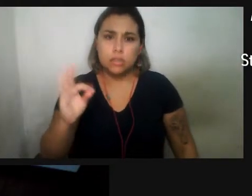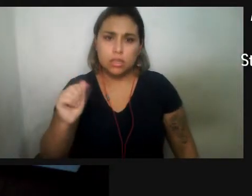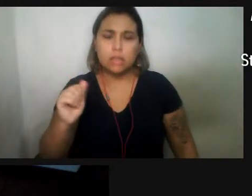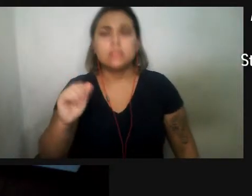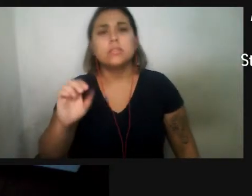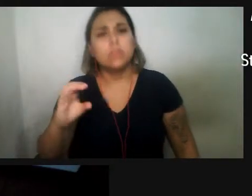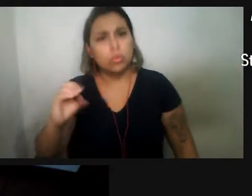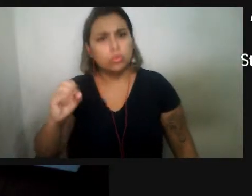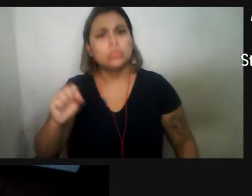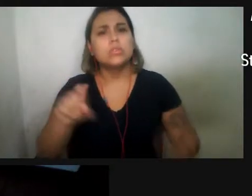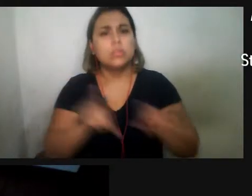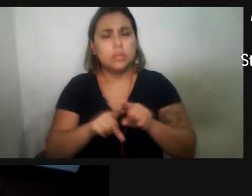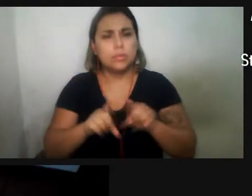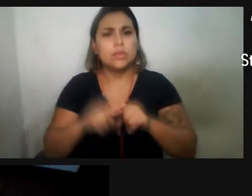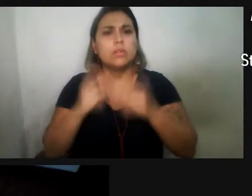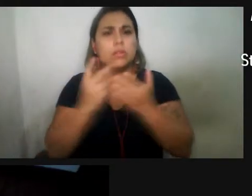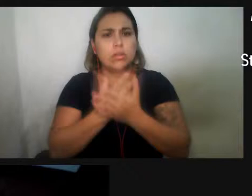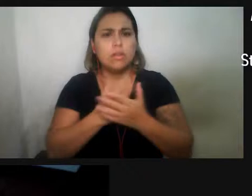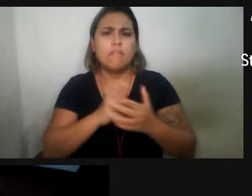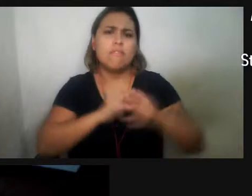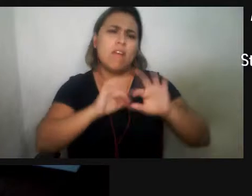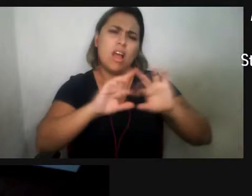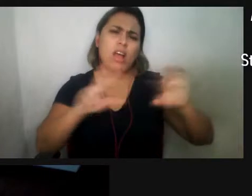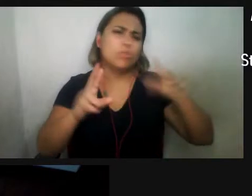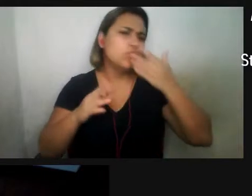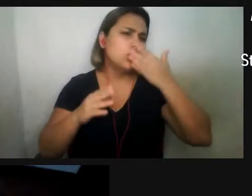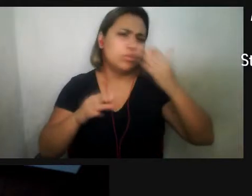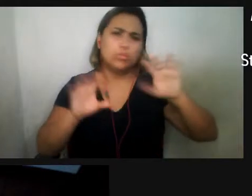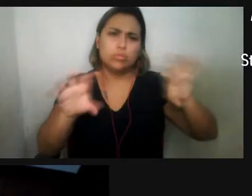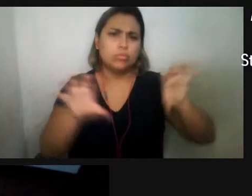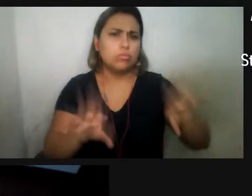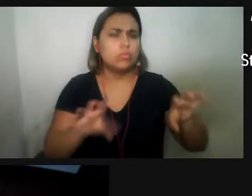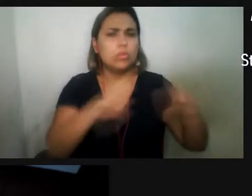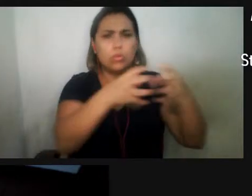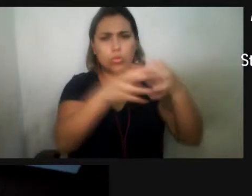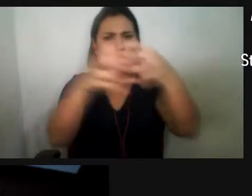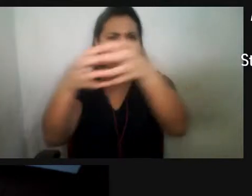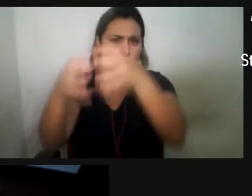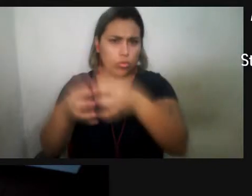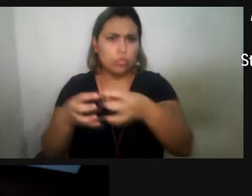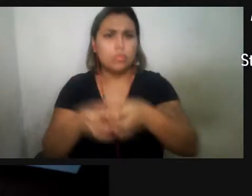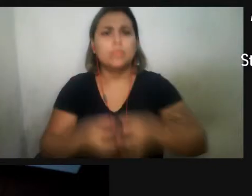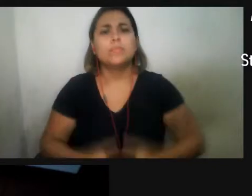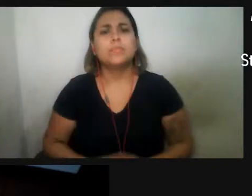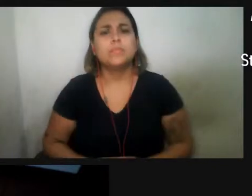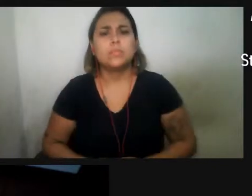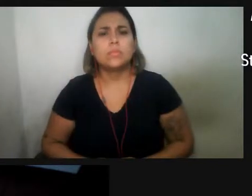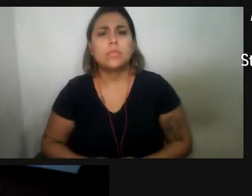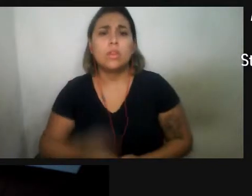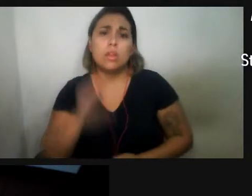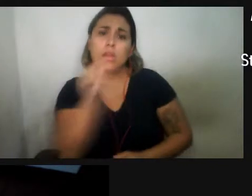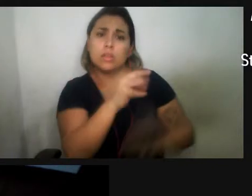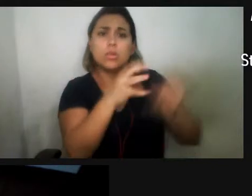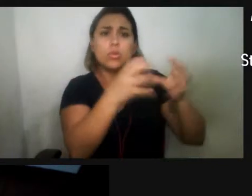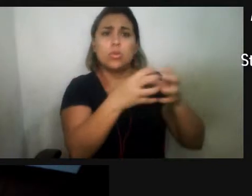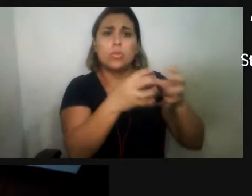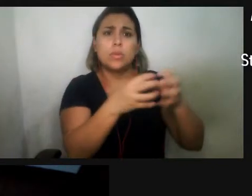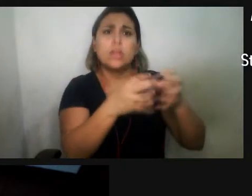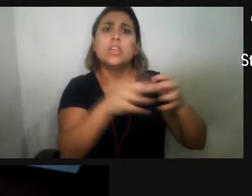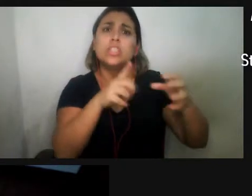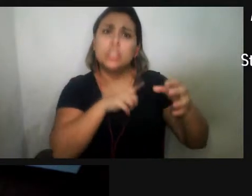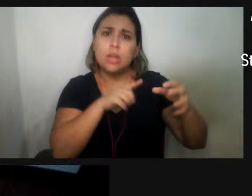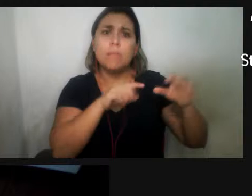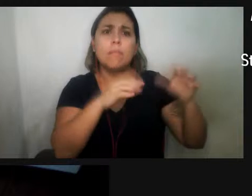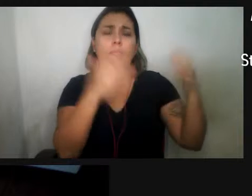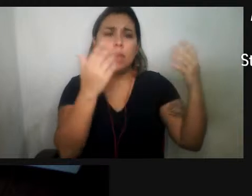Tem os dontercetos, os misticetos e tem os arqueocetos. Os arqueocetos, eles ainda tinham, né? As quatro patas, né?